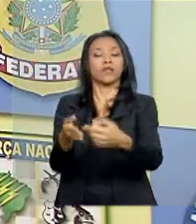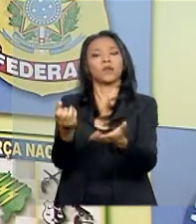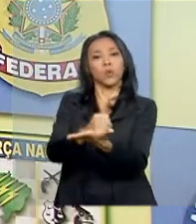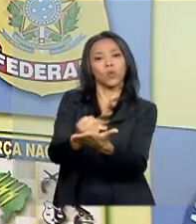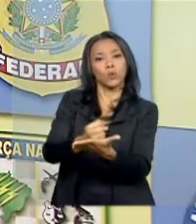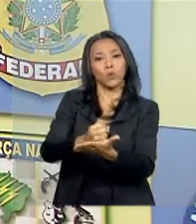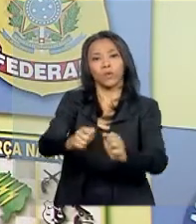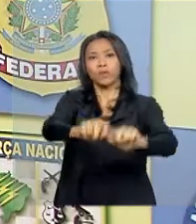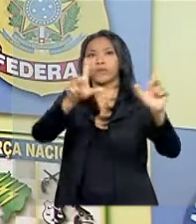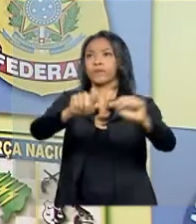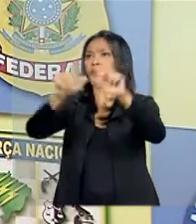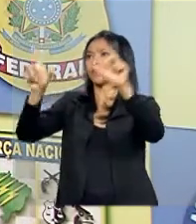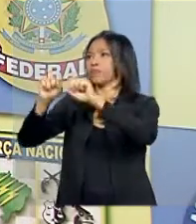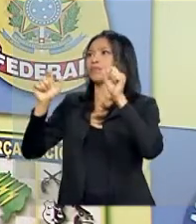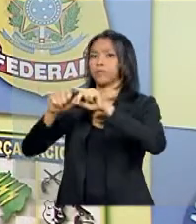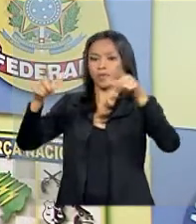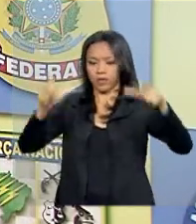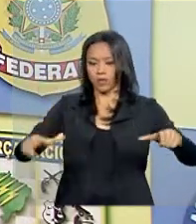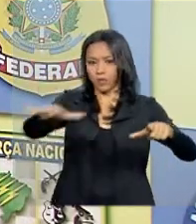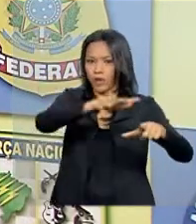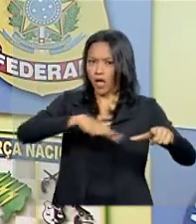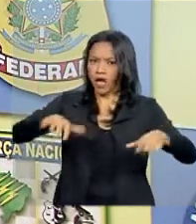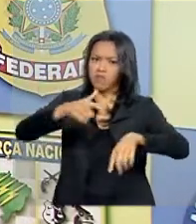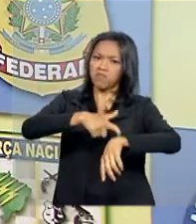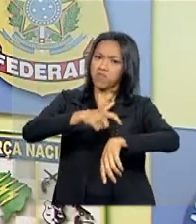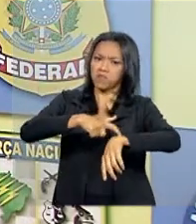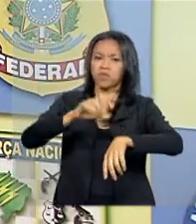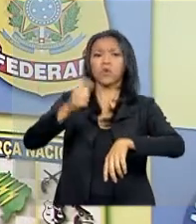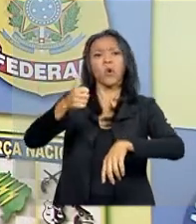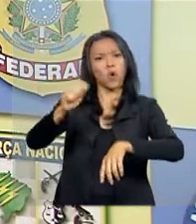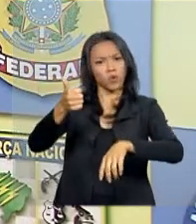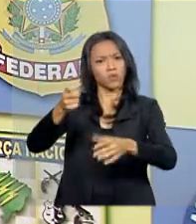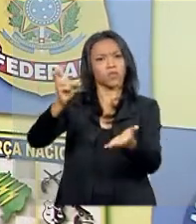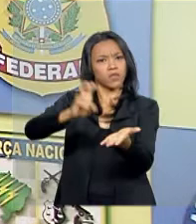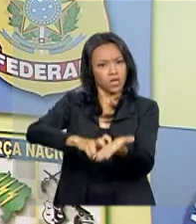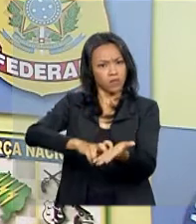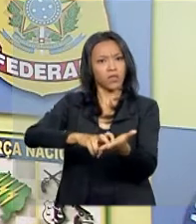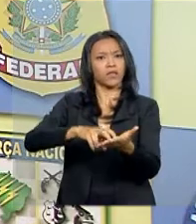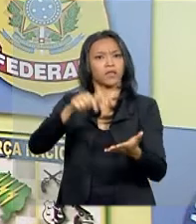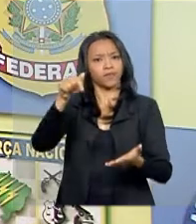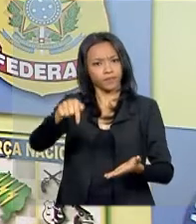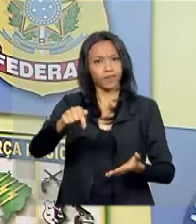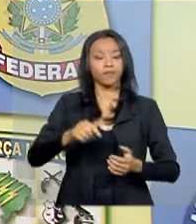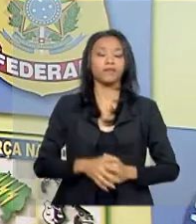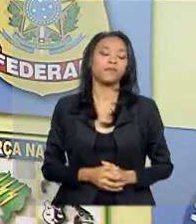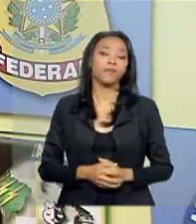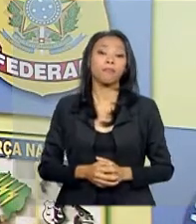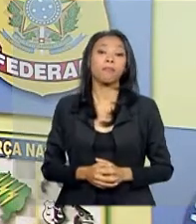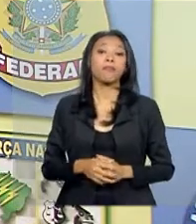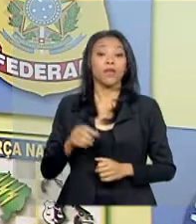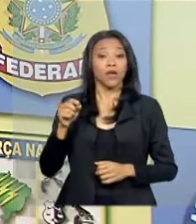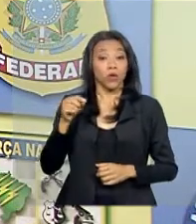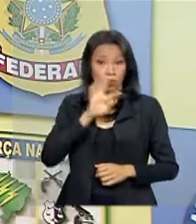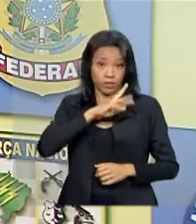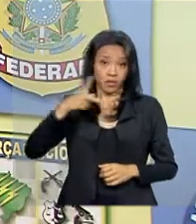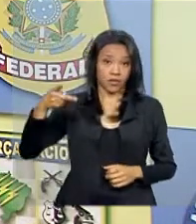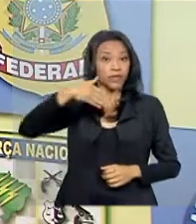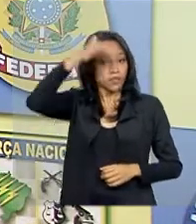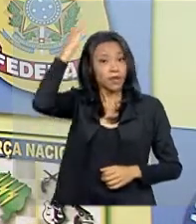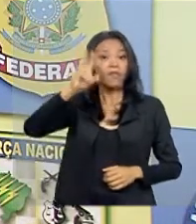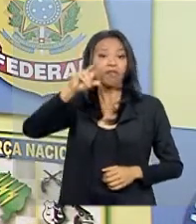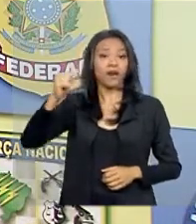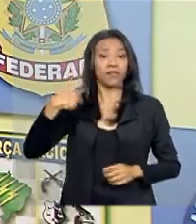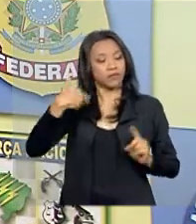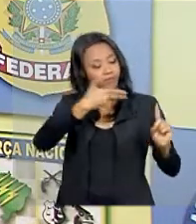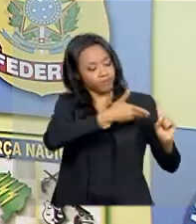Está previsto que ele chegue por volta das 11 horas da manhã aqui no Comando Militar do Leste. Ele vai ser recebido pelo general